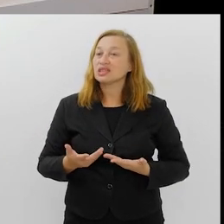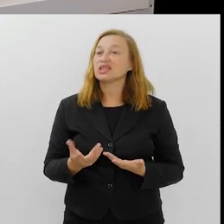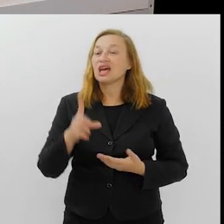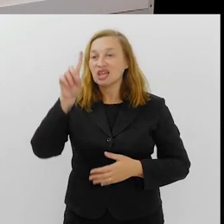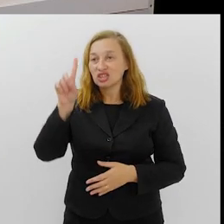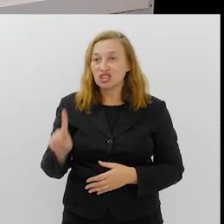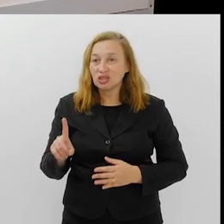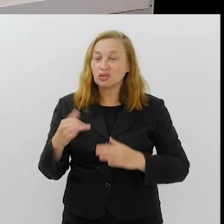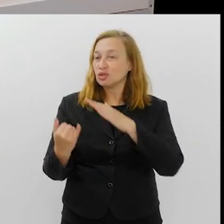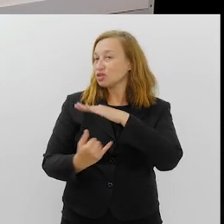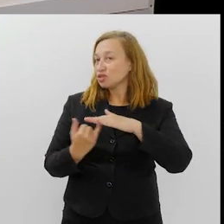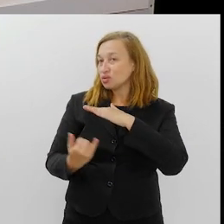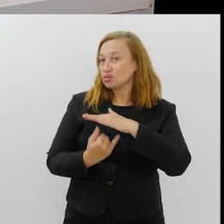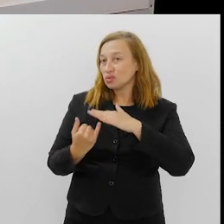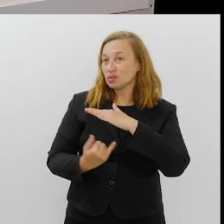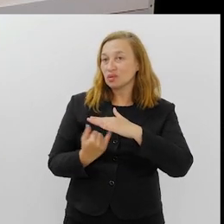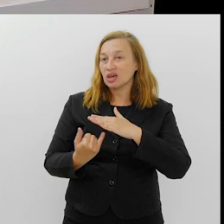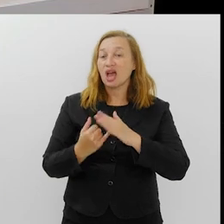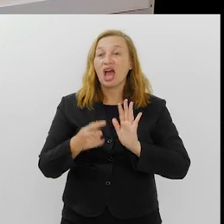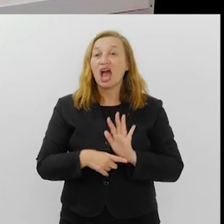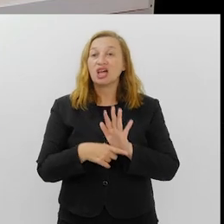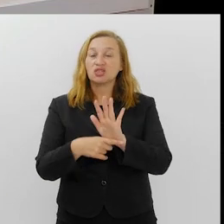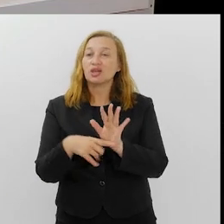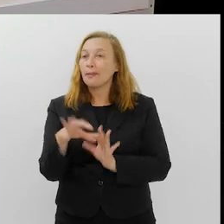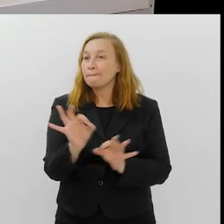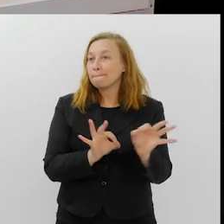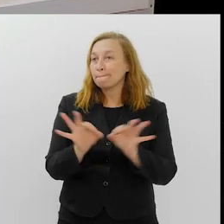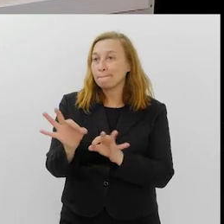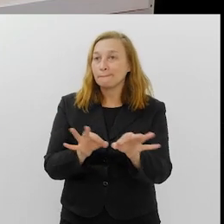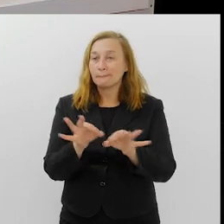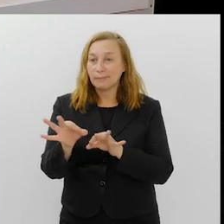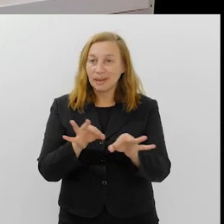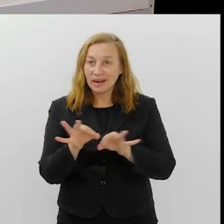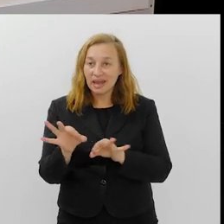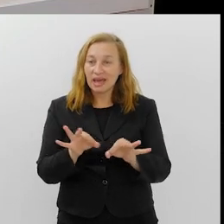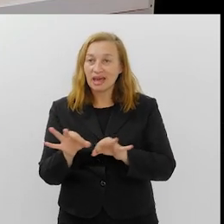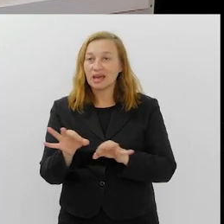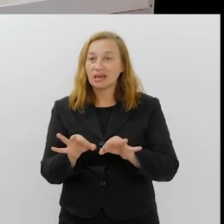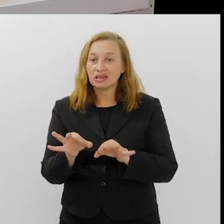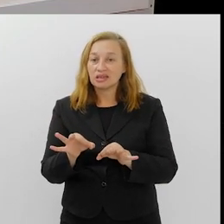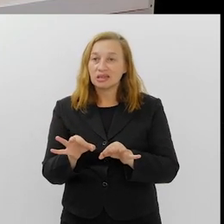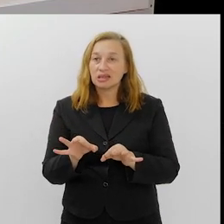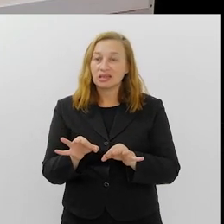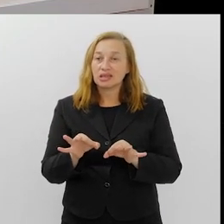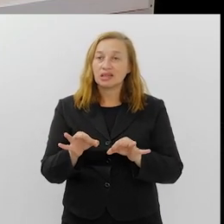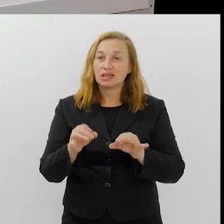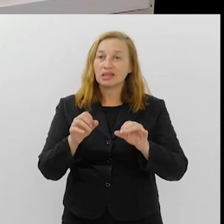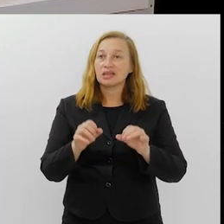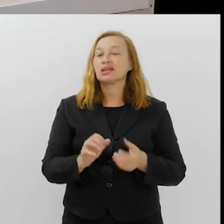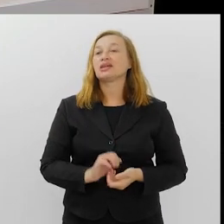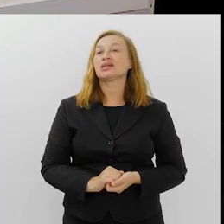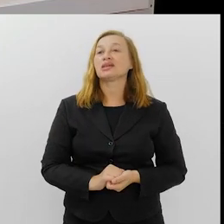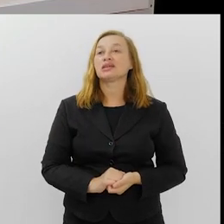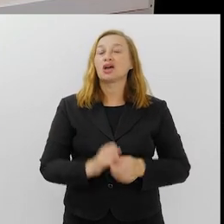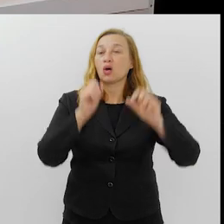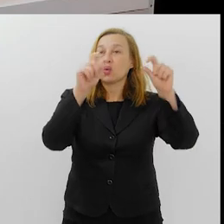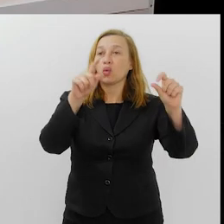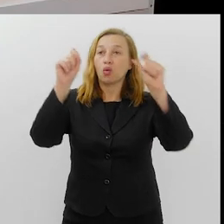convidou, a diretora do Instituto me convidou para ajudar a organizar essa exposição